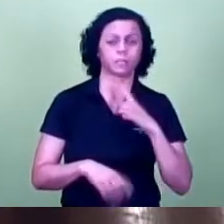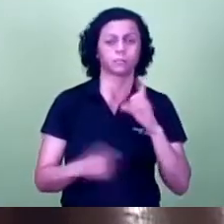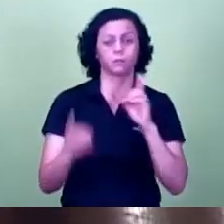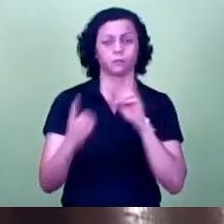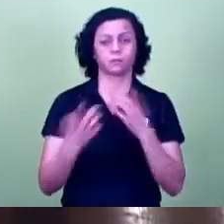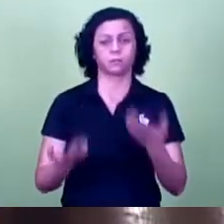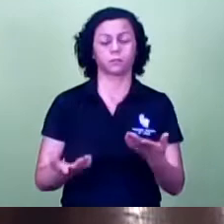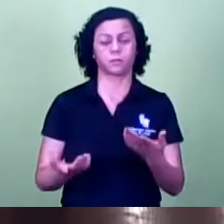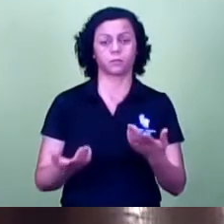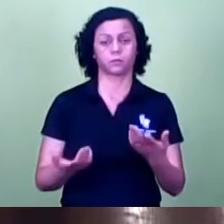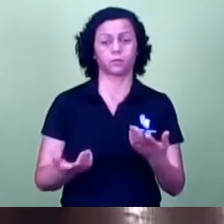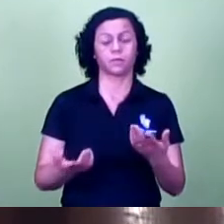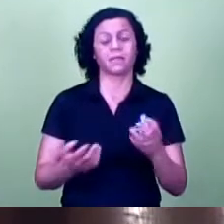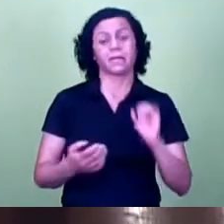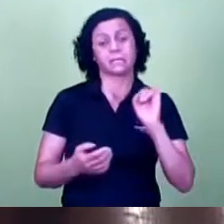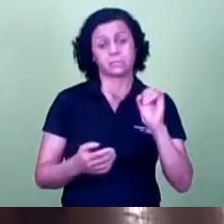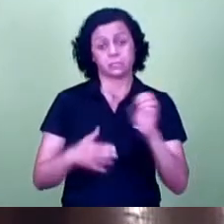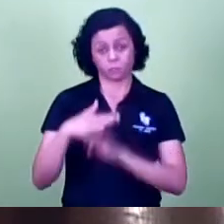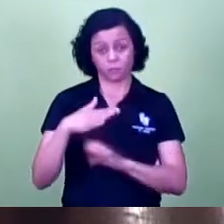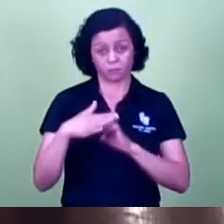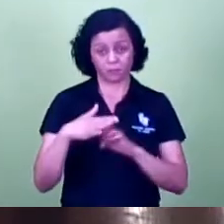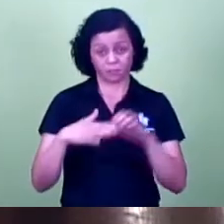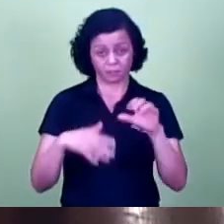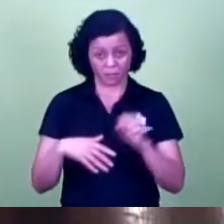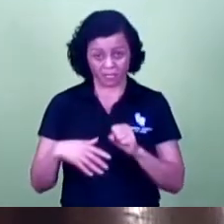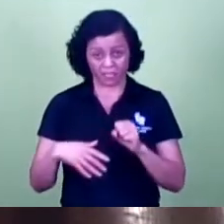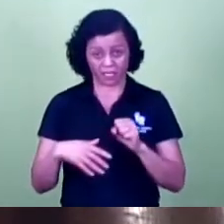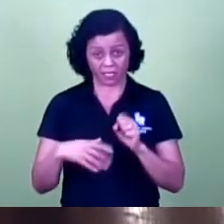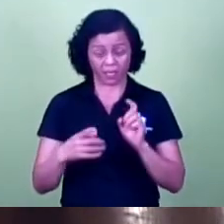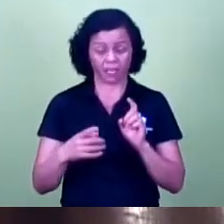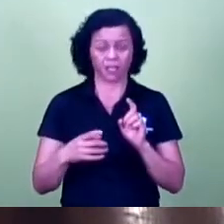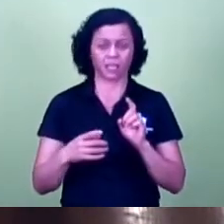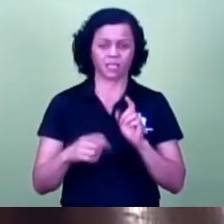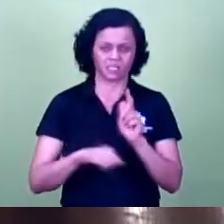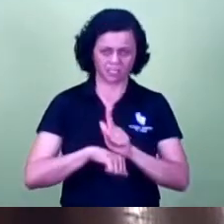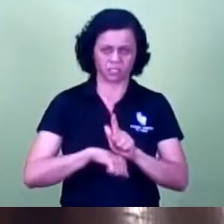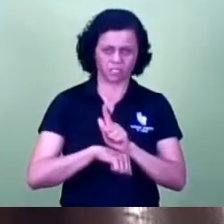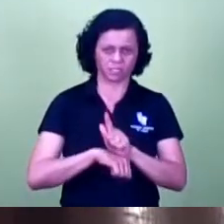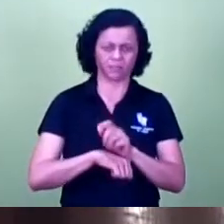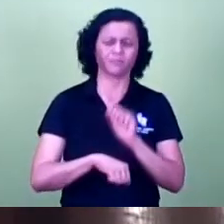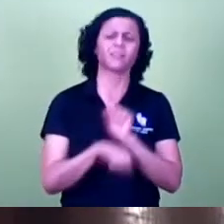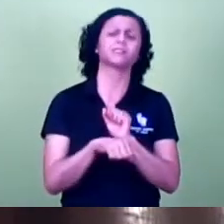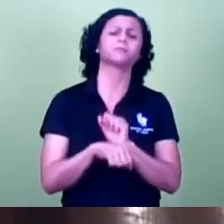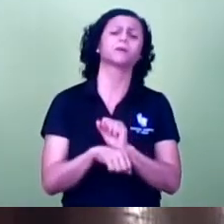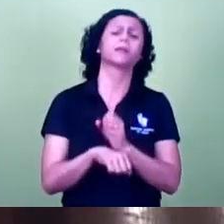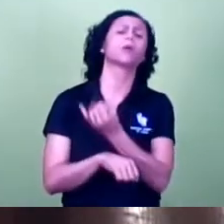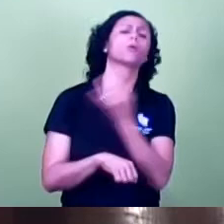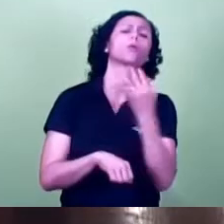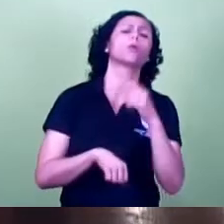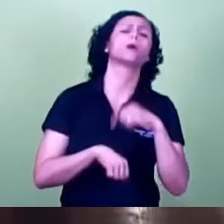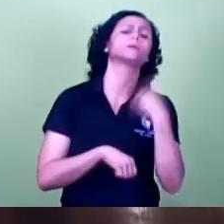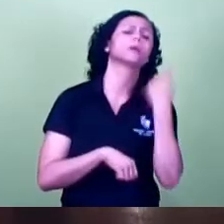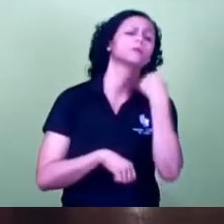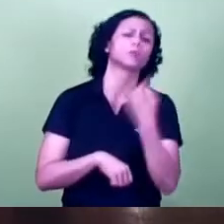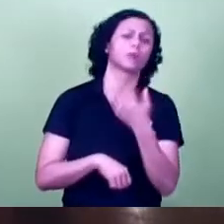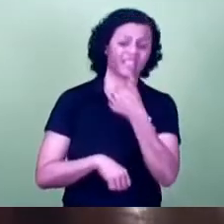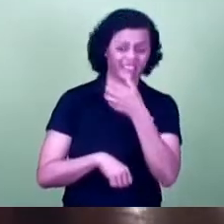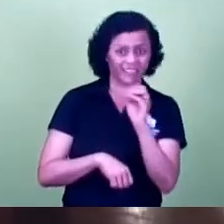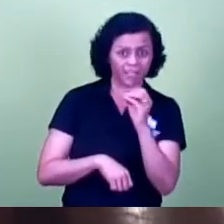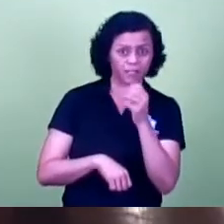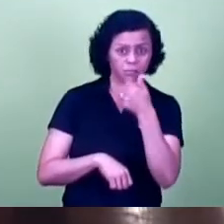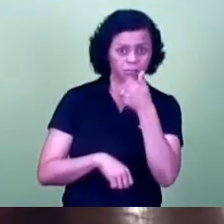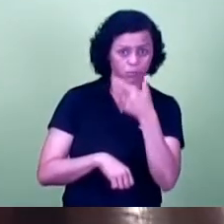Quer dizer, uma empresa dessas pegar, se for ter o atendimento vai esperar o quê? Dez, doze horas para ter o atendimento? Assim, a gente fica